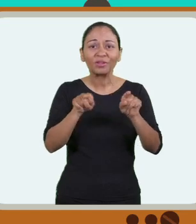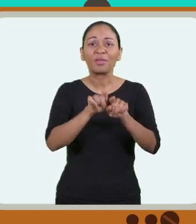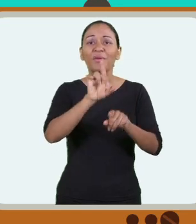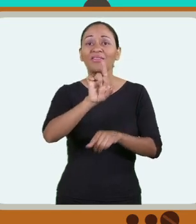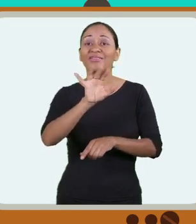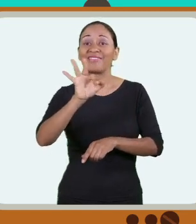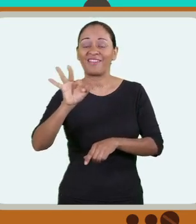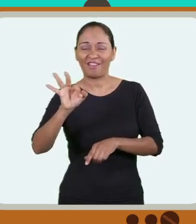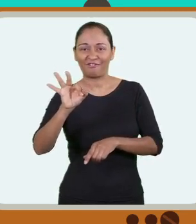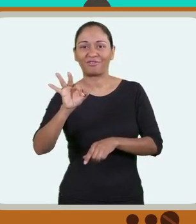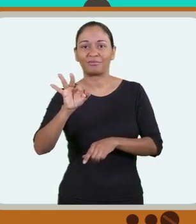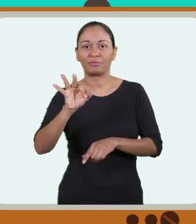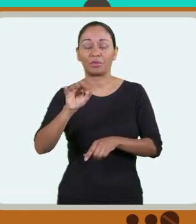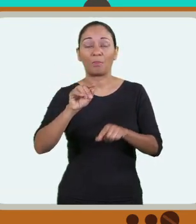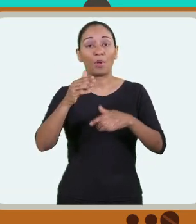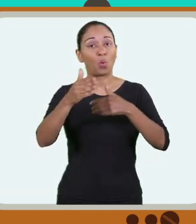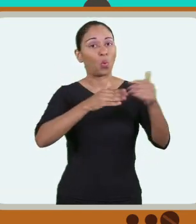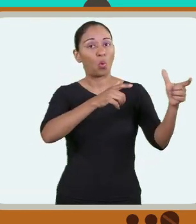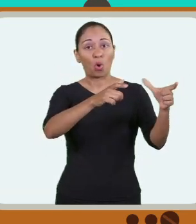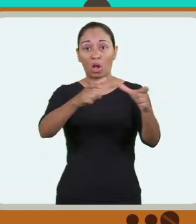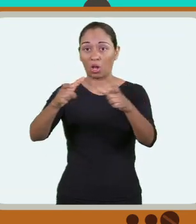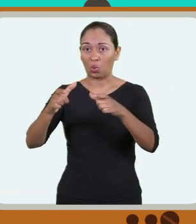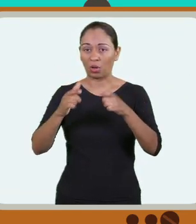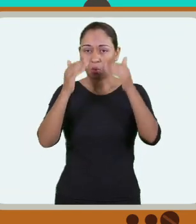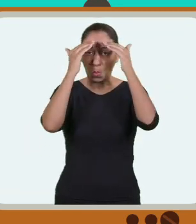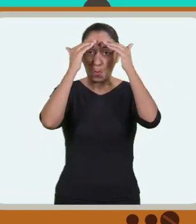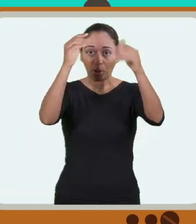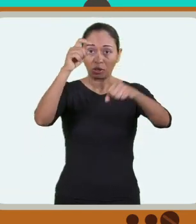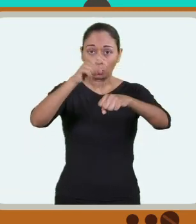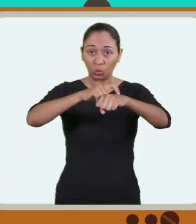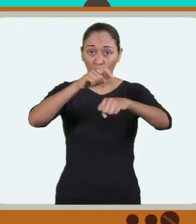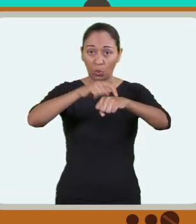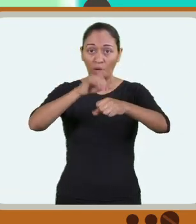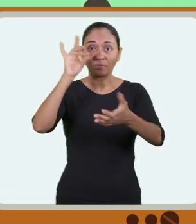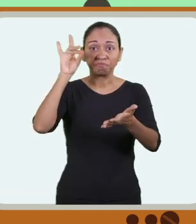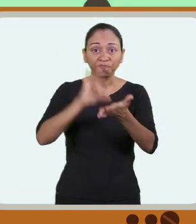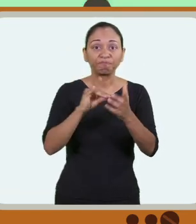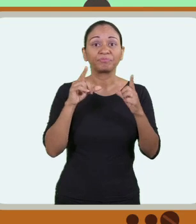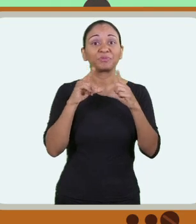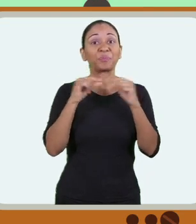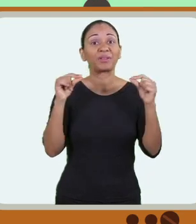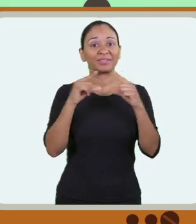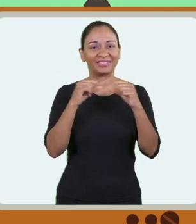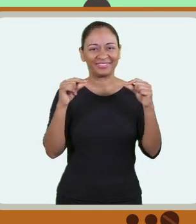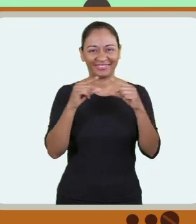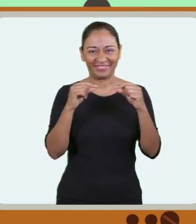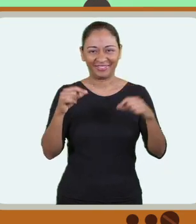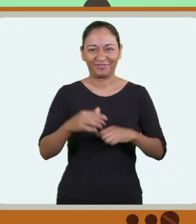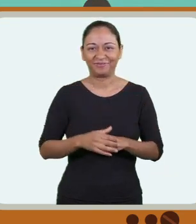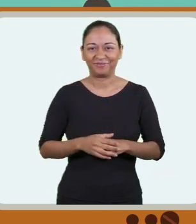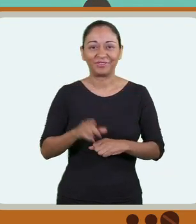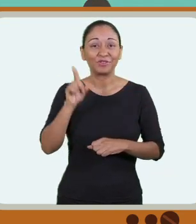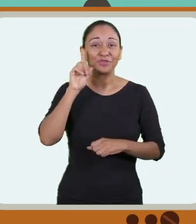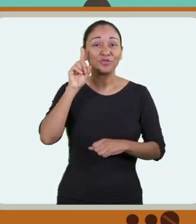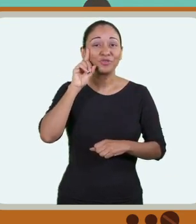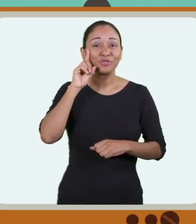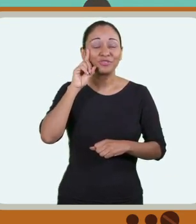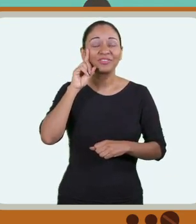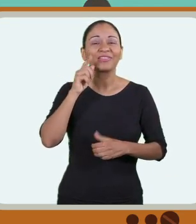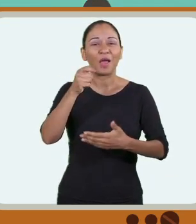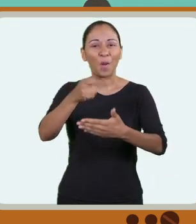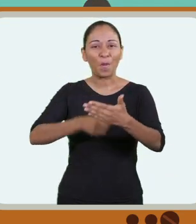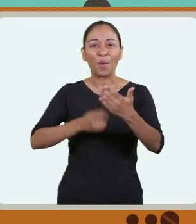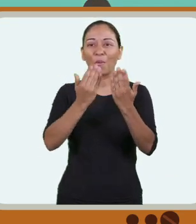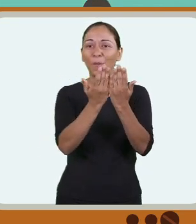federação e no Distrito Federal, mas onde quer que você esteja, o que vale é o horário oficial de Brasília. Nos dias de